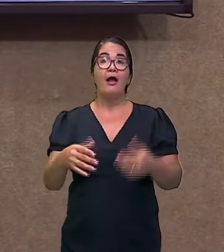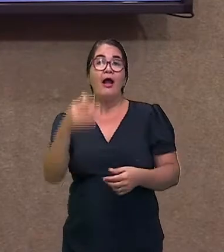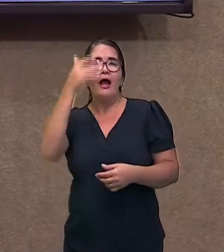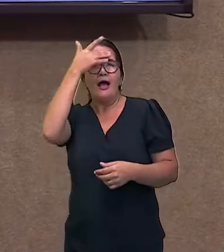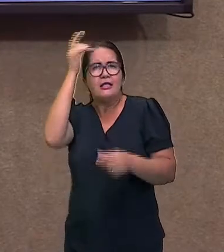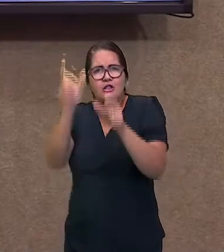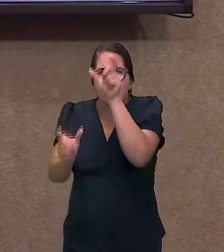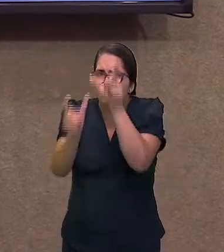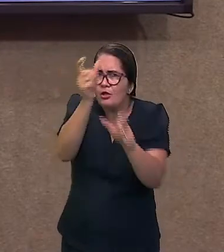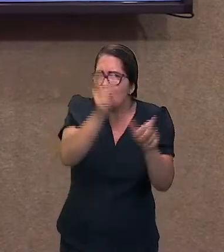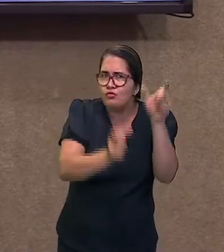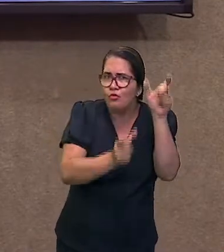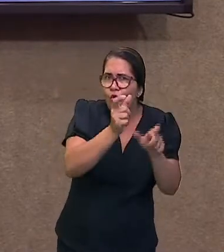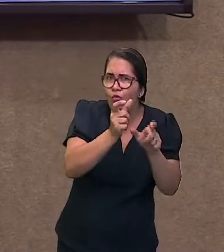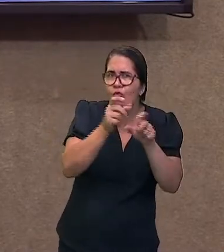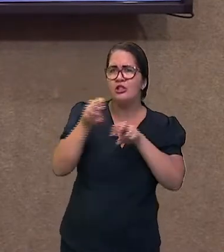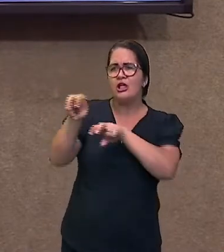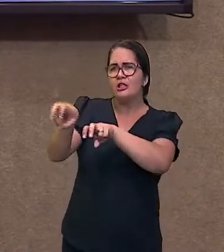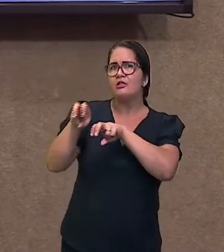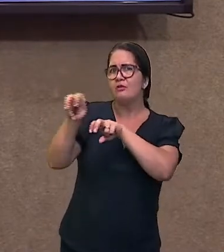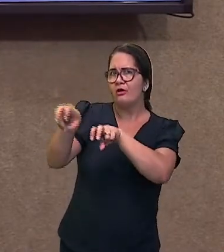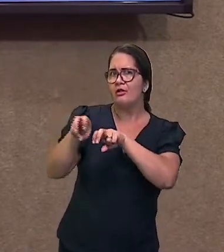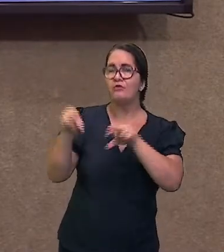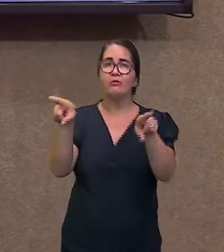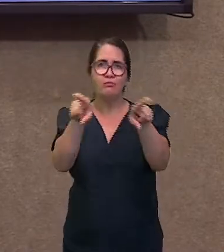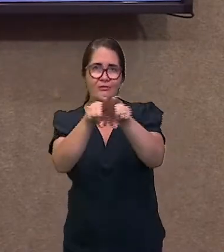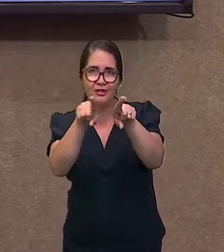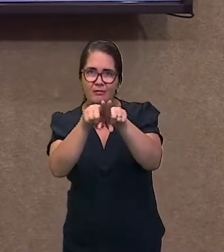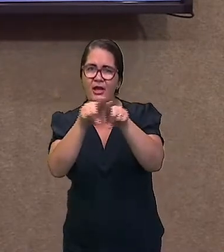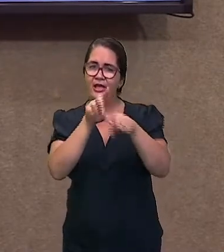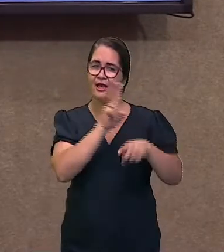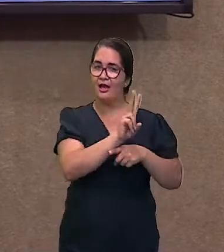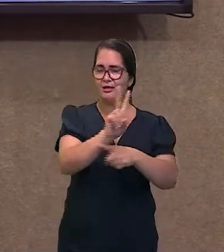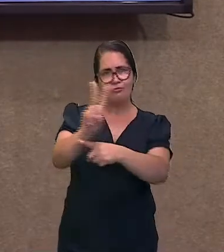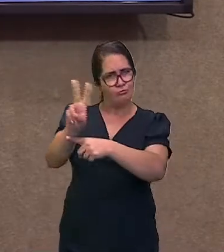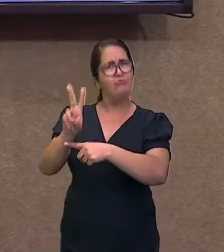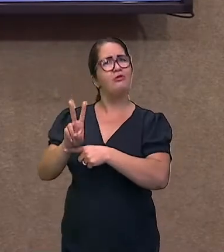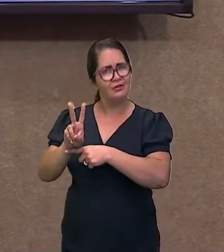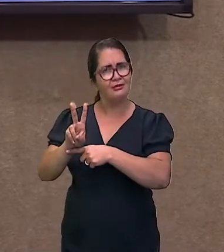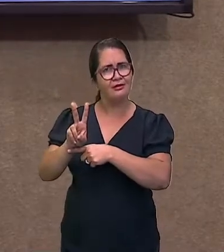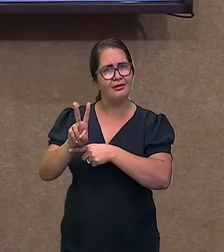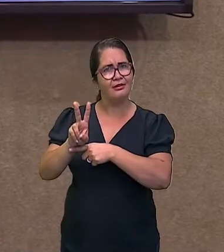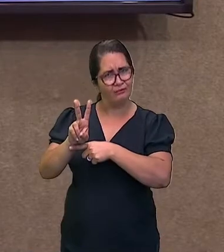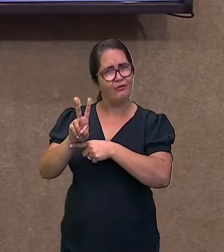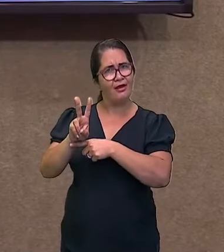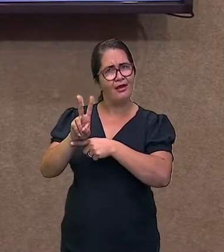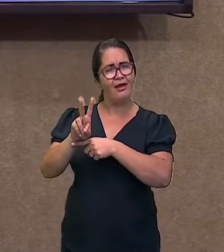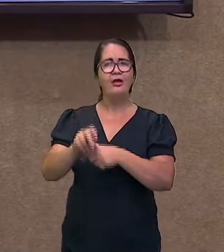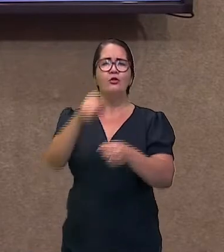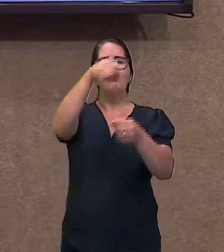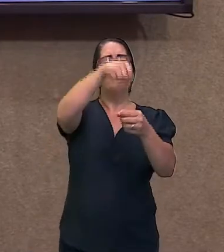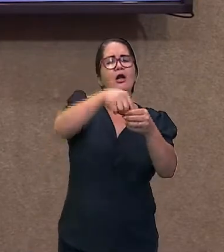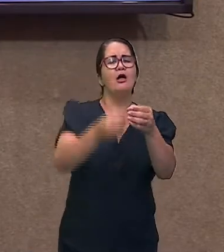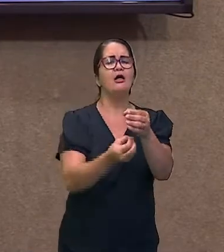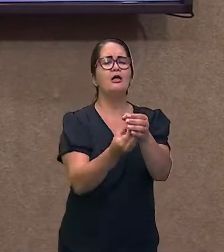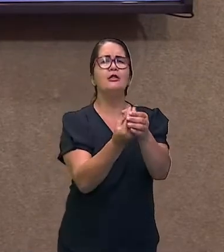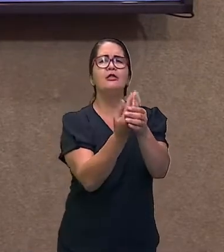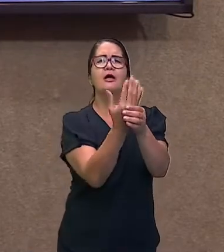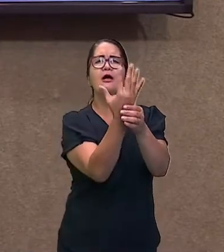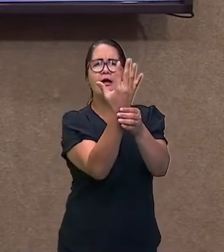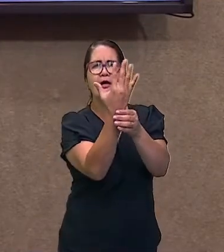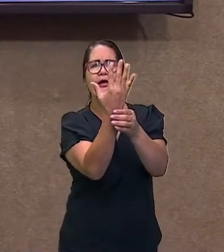Mas isso não nos impede de interagir com a natureza ao nosso redor. Nós podemos e